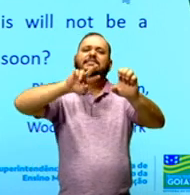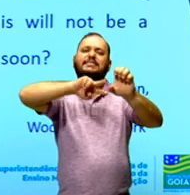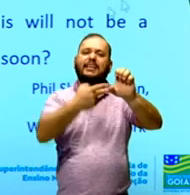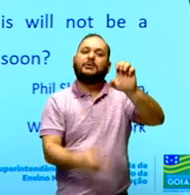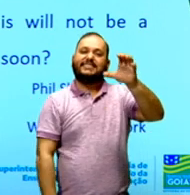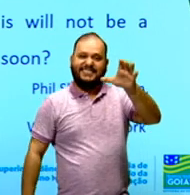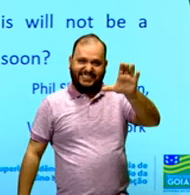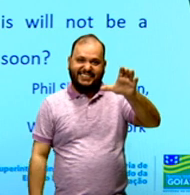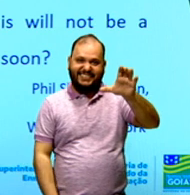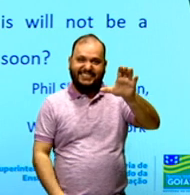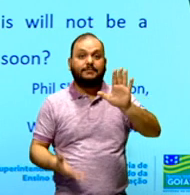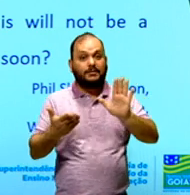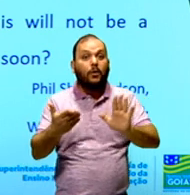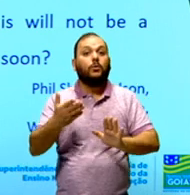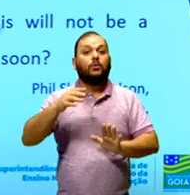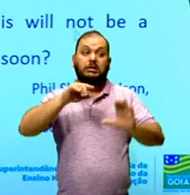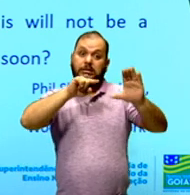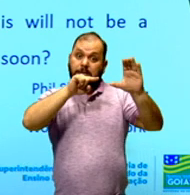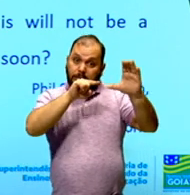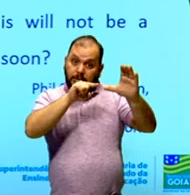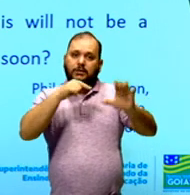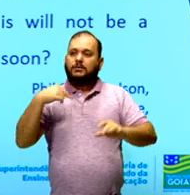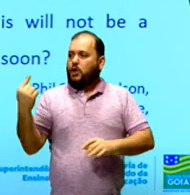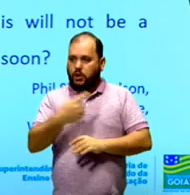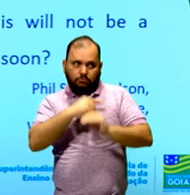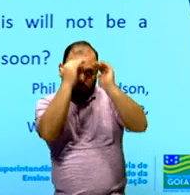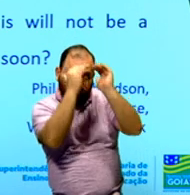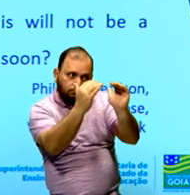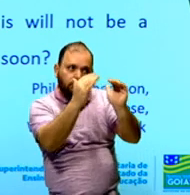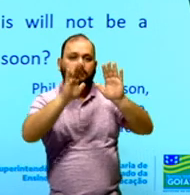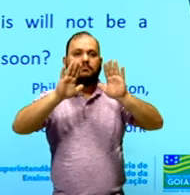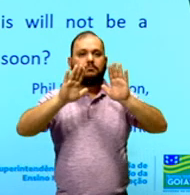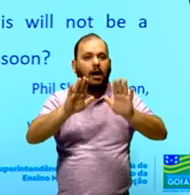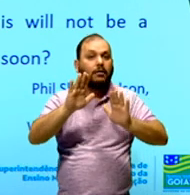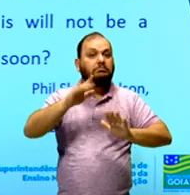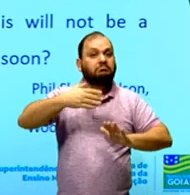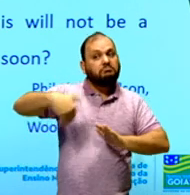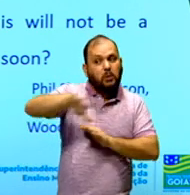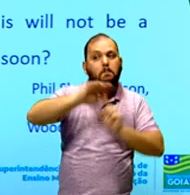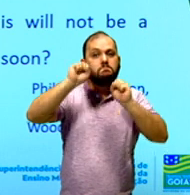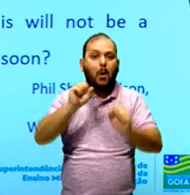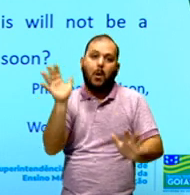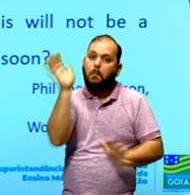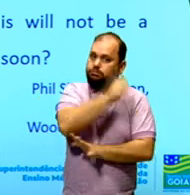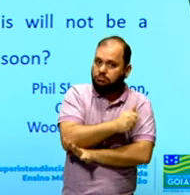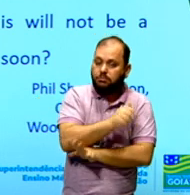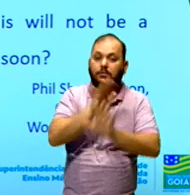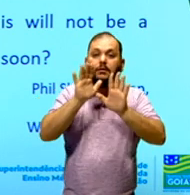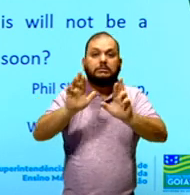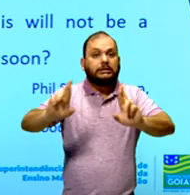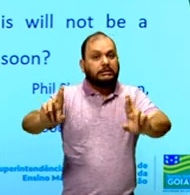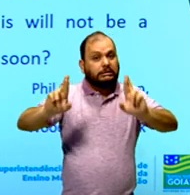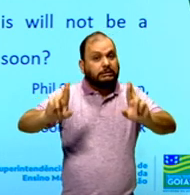aqui, nós podemos escapar. Mas eu espero que isso não seja um recado de que nós não deveríamos ter saído do isolamento